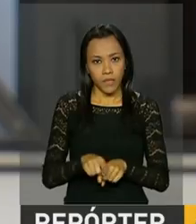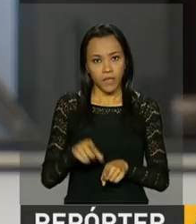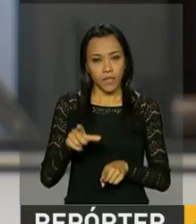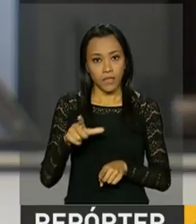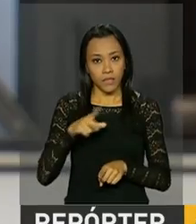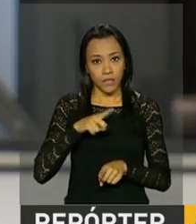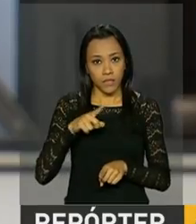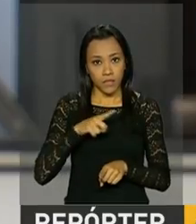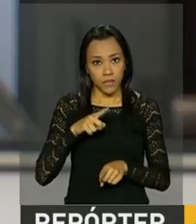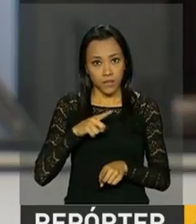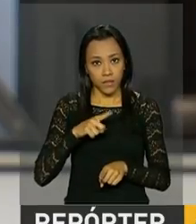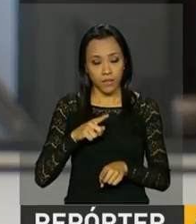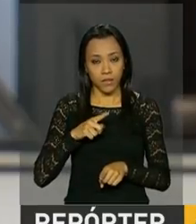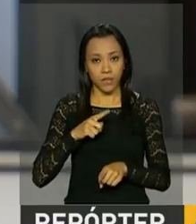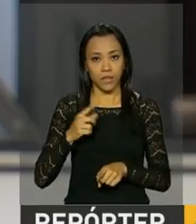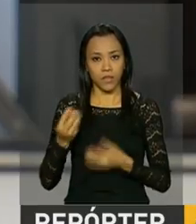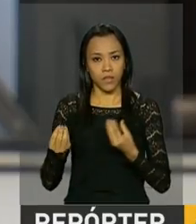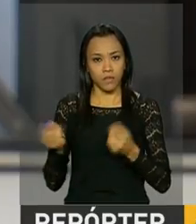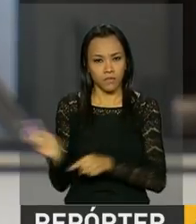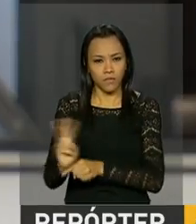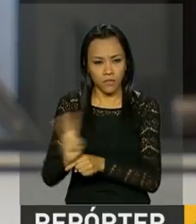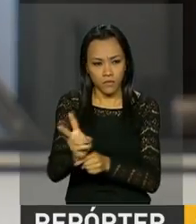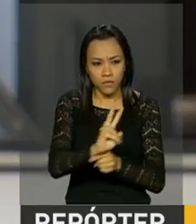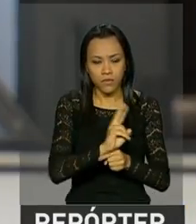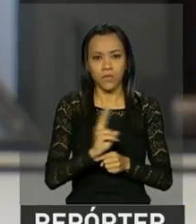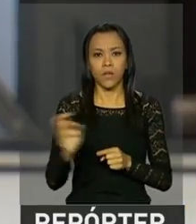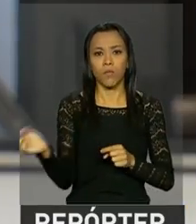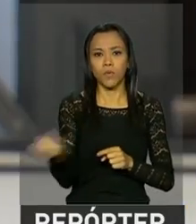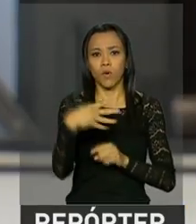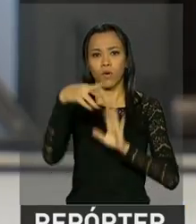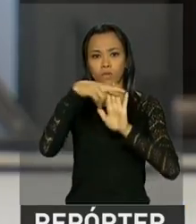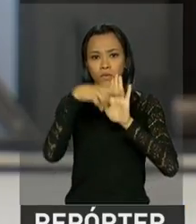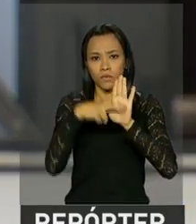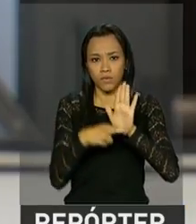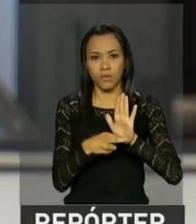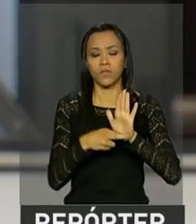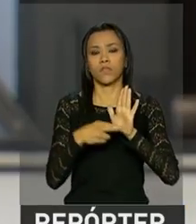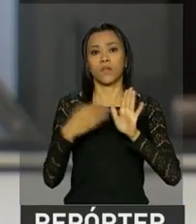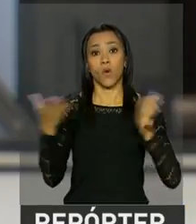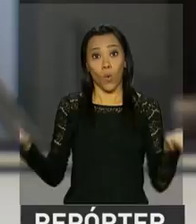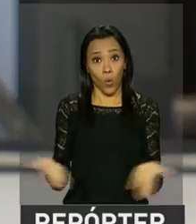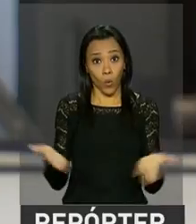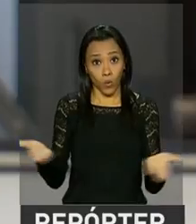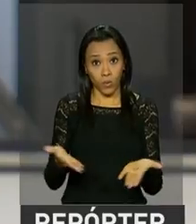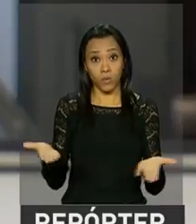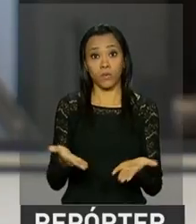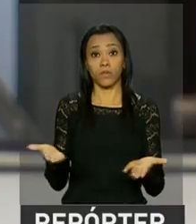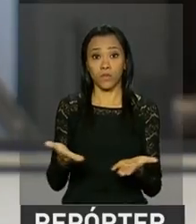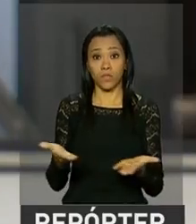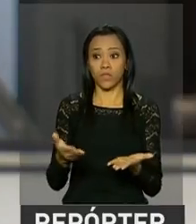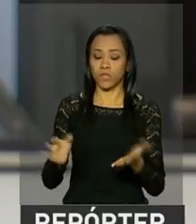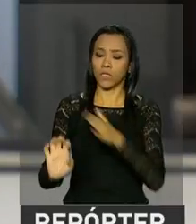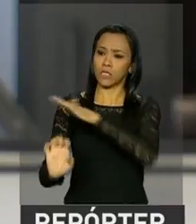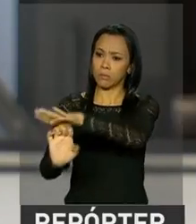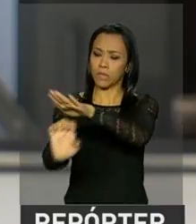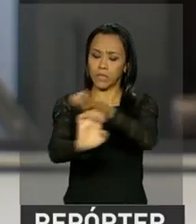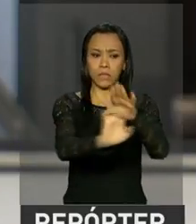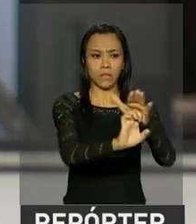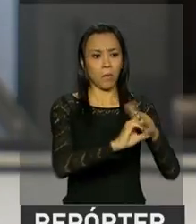confusões todas, é o regulamento novo, essa visão de hoje do compliance das empresas,